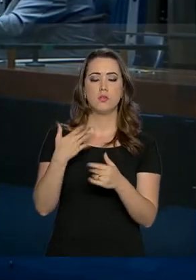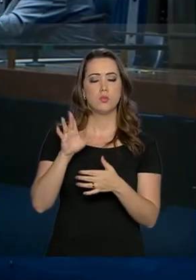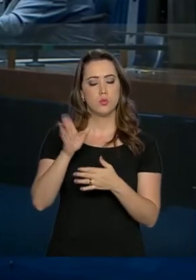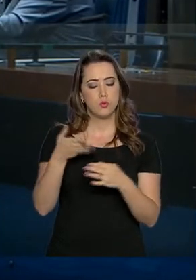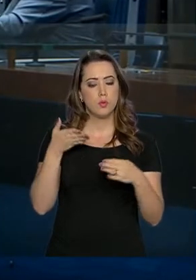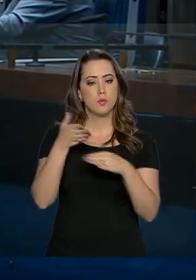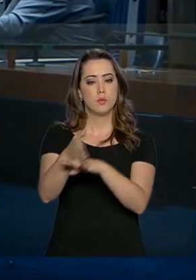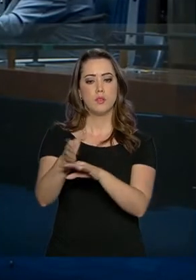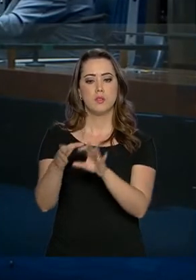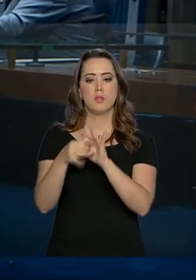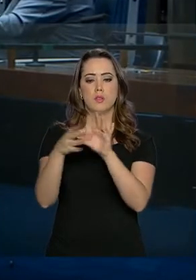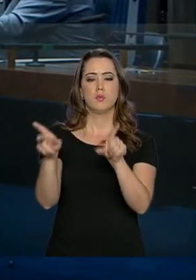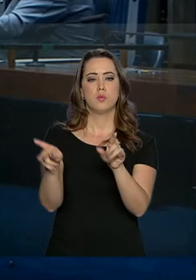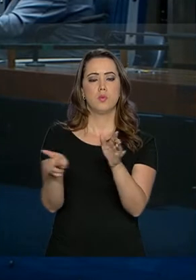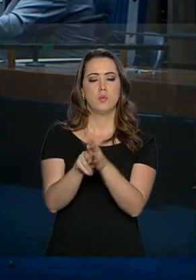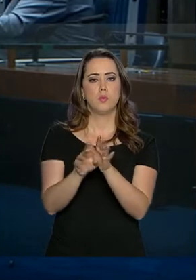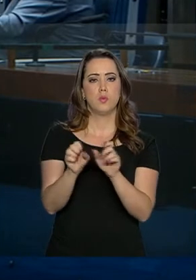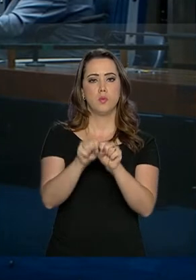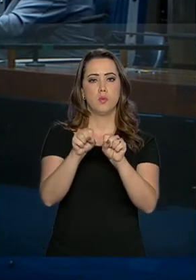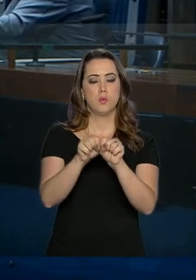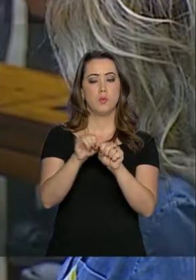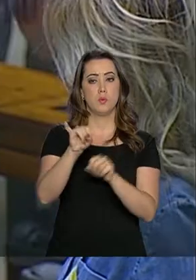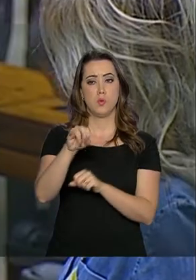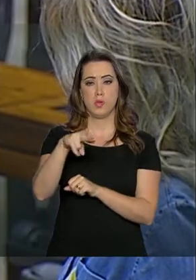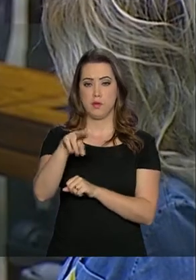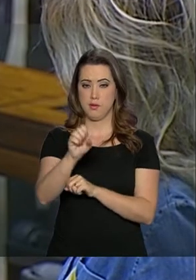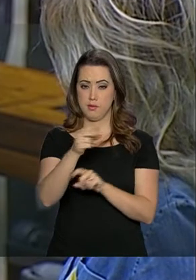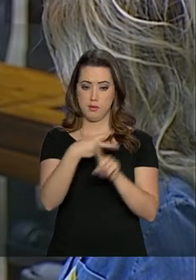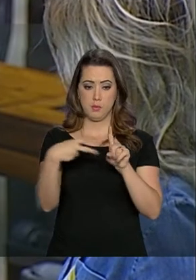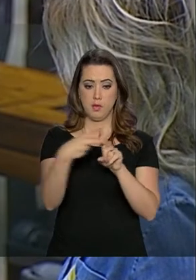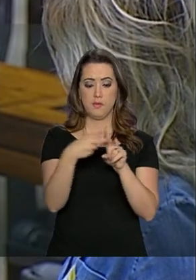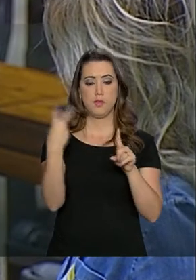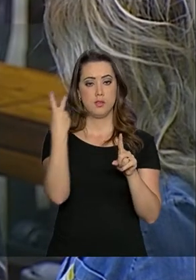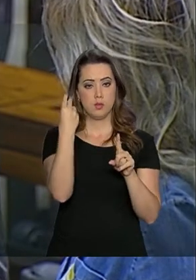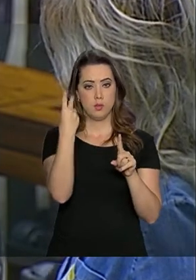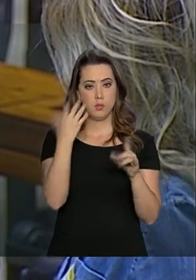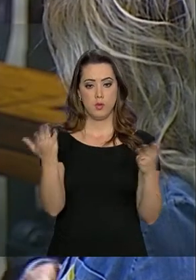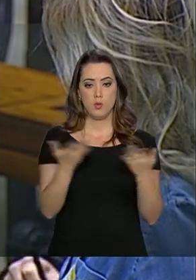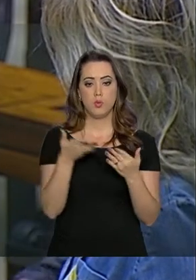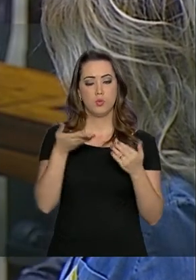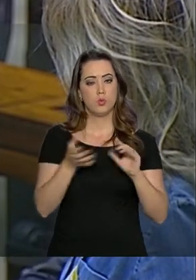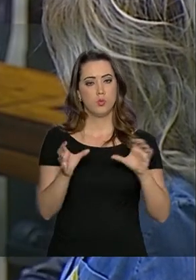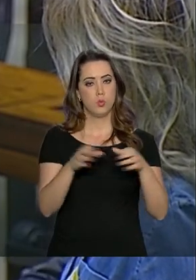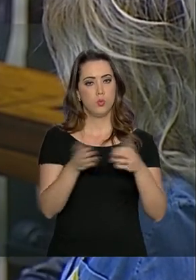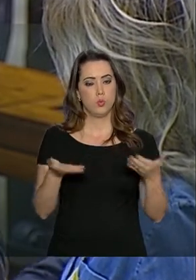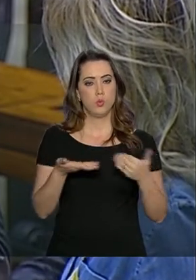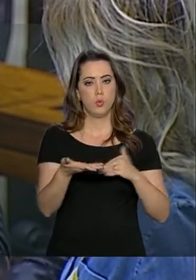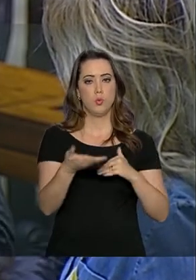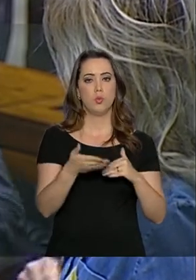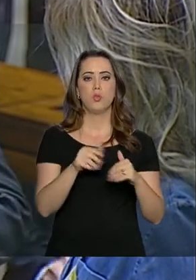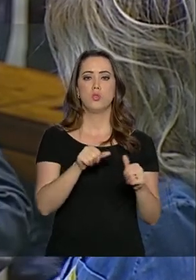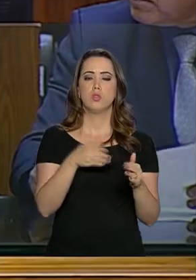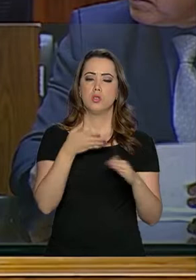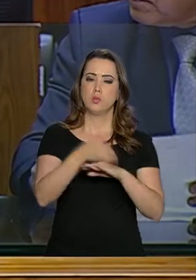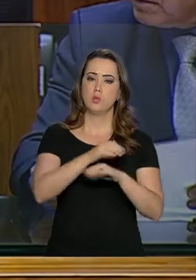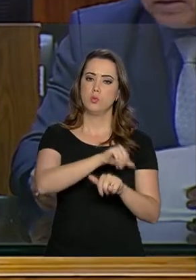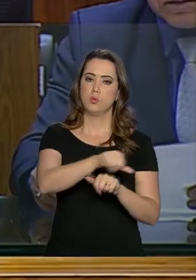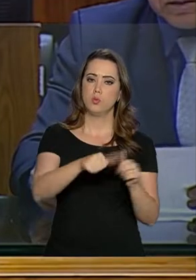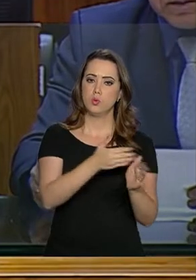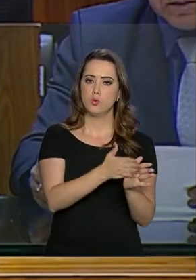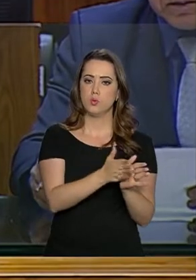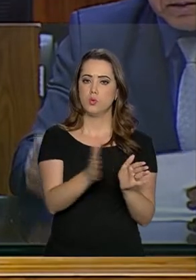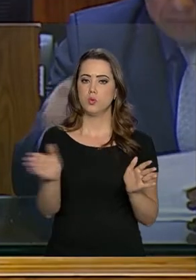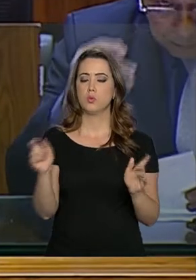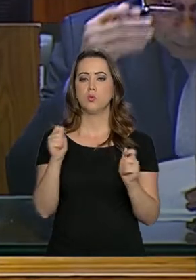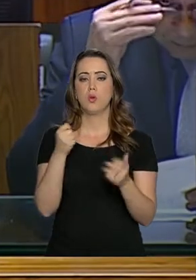automaticamente dentro do regime geral de Previdência. Já os parlamentares atuais entram numa regra de transição. E só vão